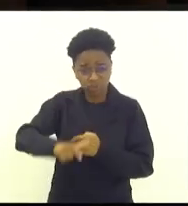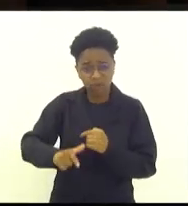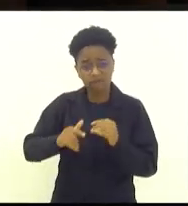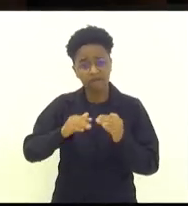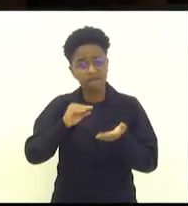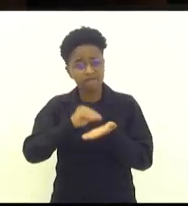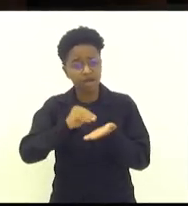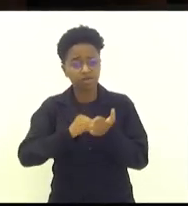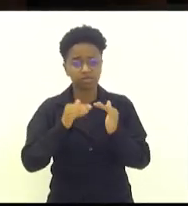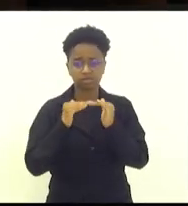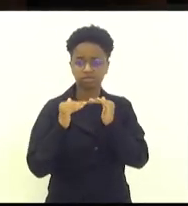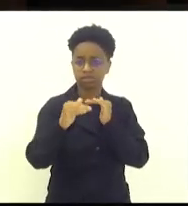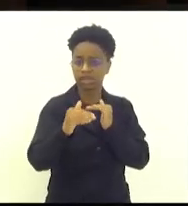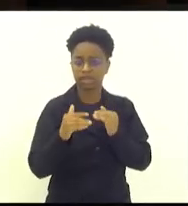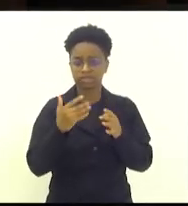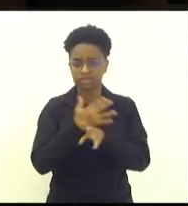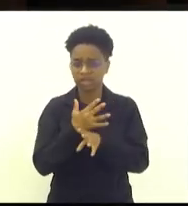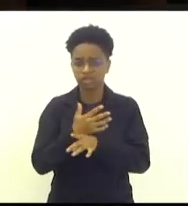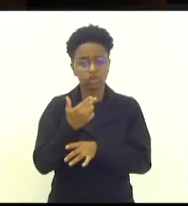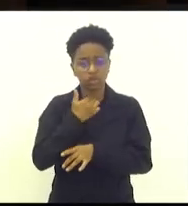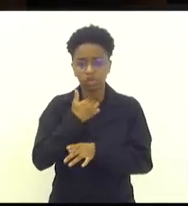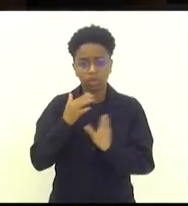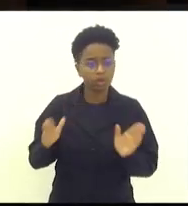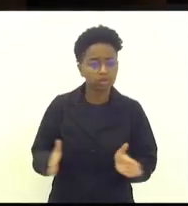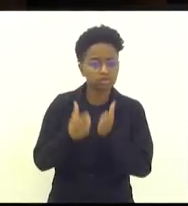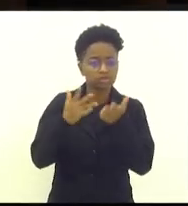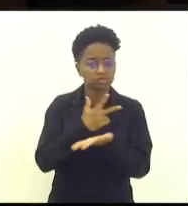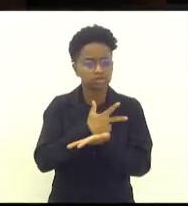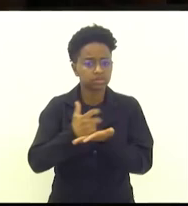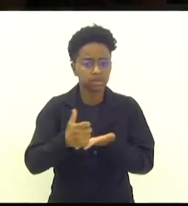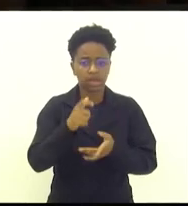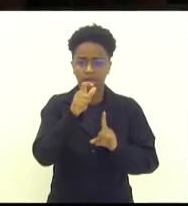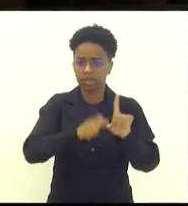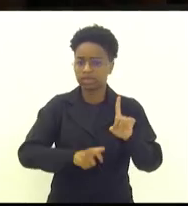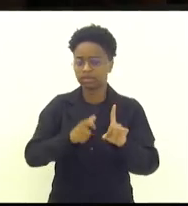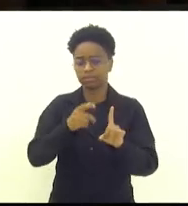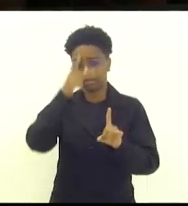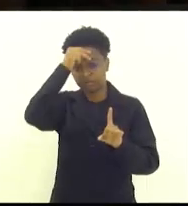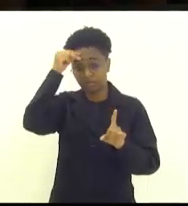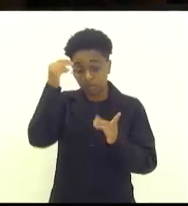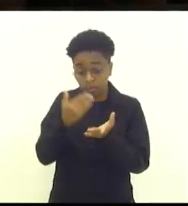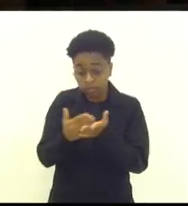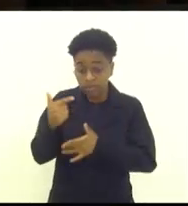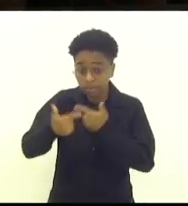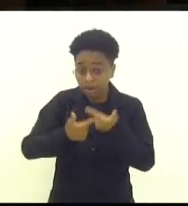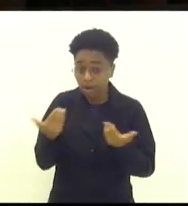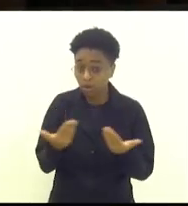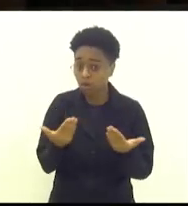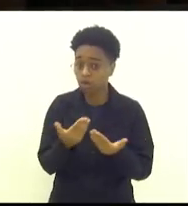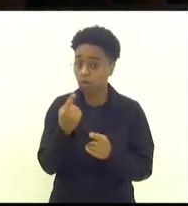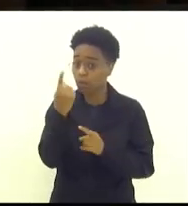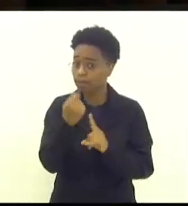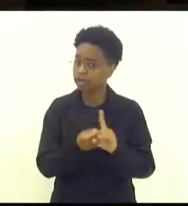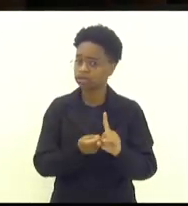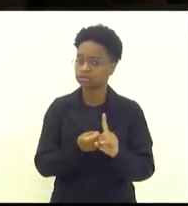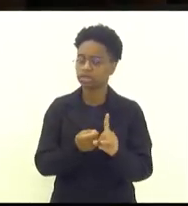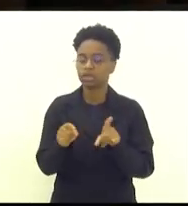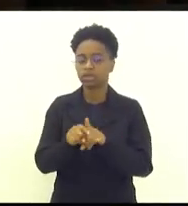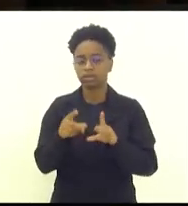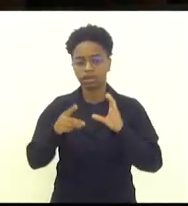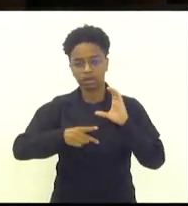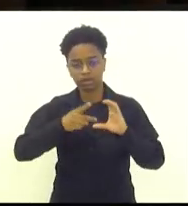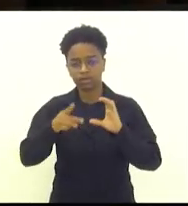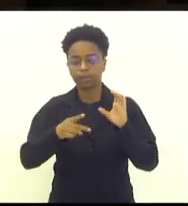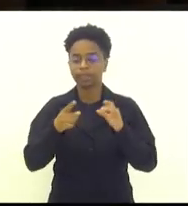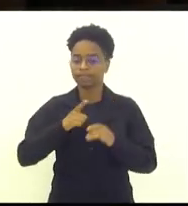discutirá o empichamento de uma prefeita que está apenas 30 dias trabalhando. E que a Câmara, dentro do seu papel